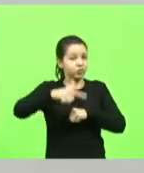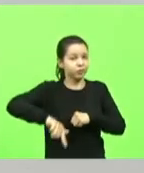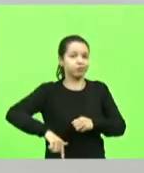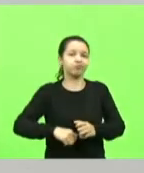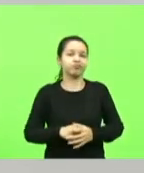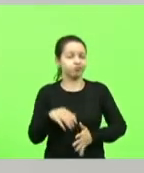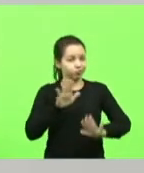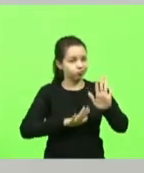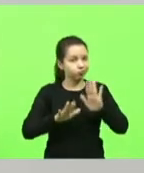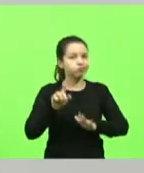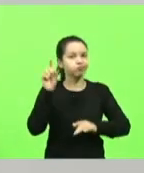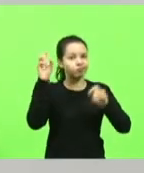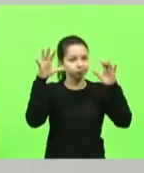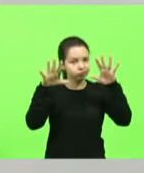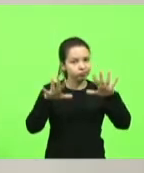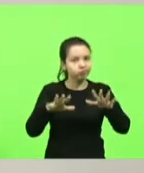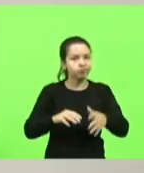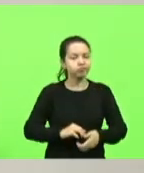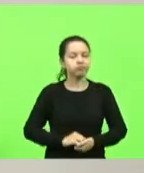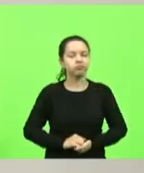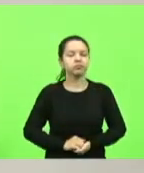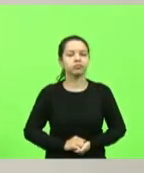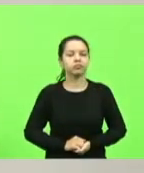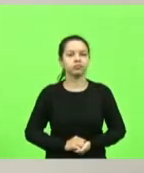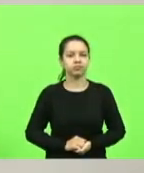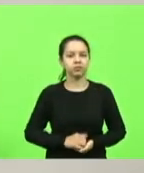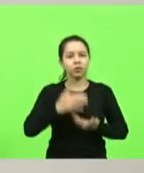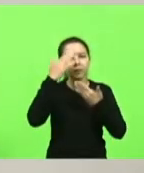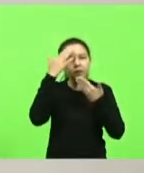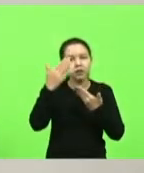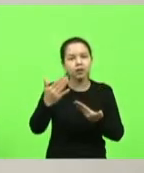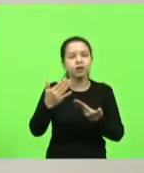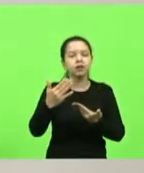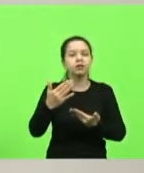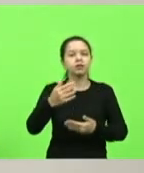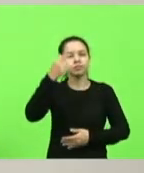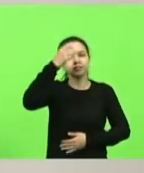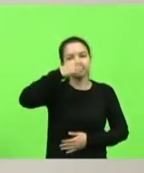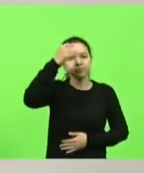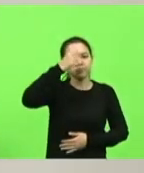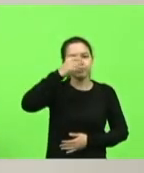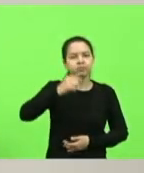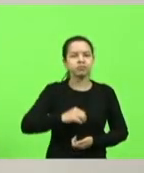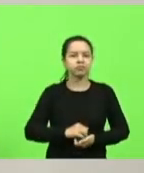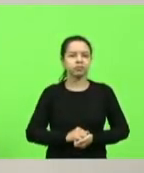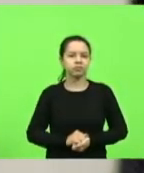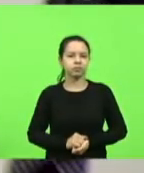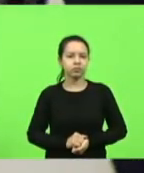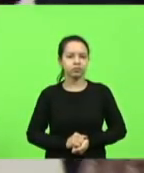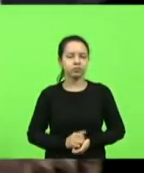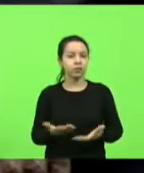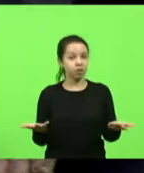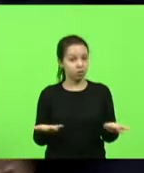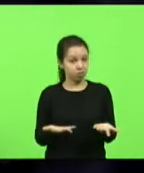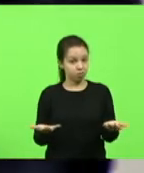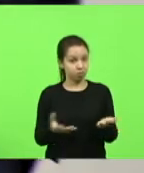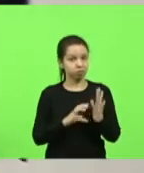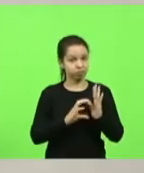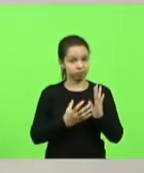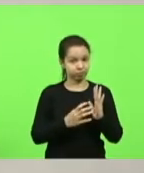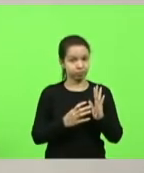que Deus abençoe a todos muito obrigado deputado Maurício Cudilac bloco PDT